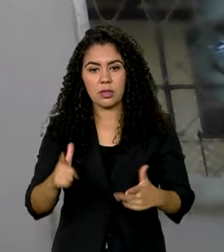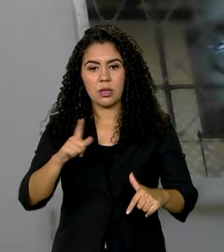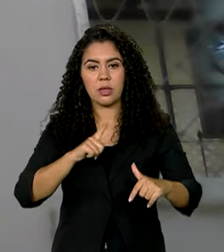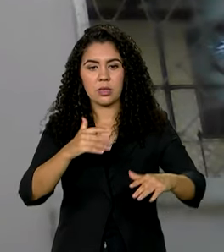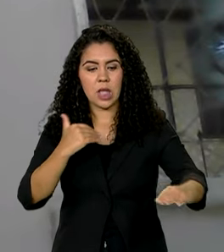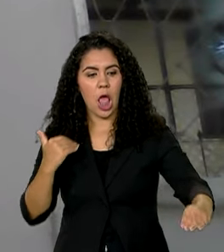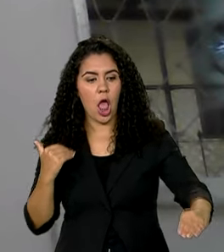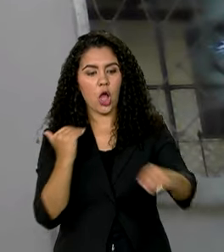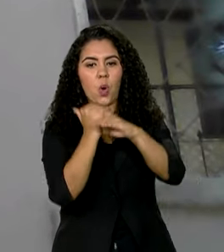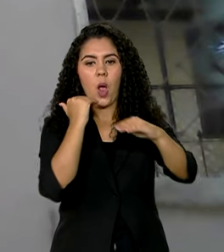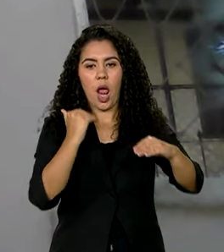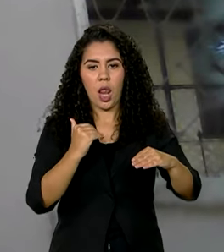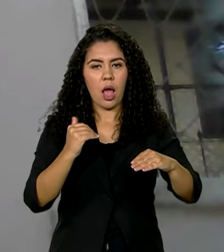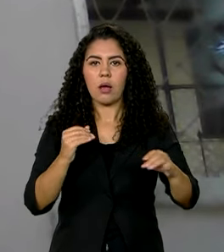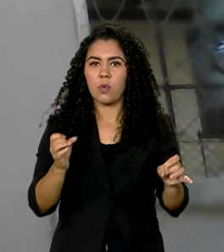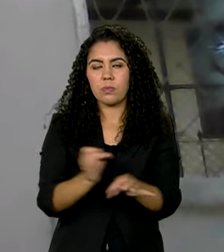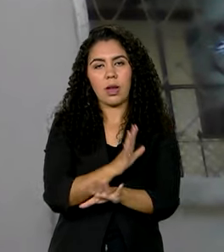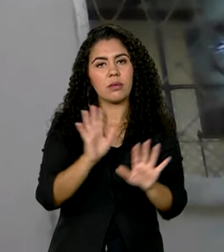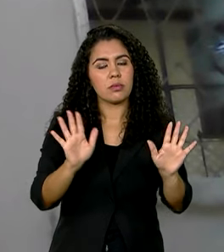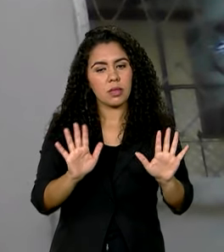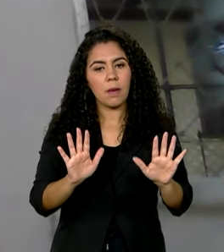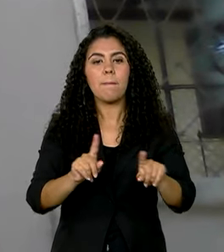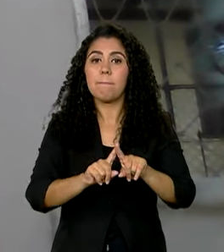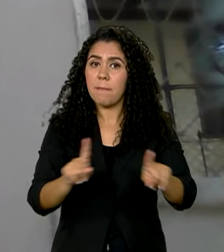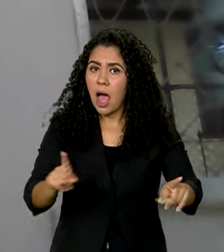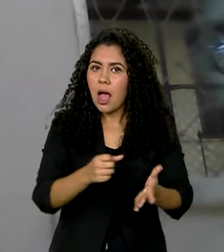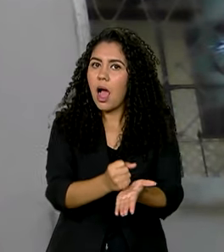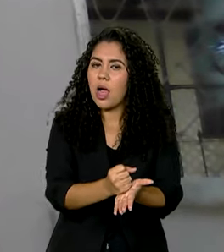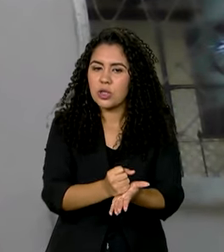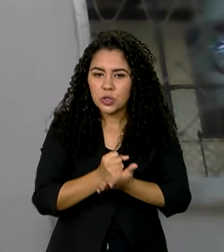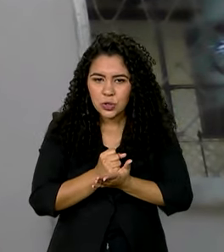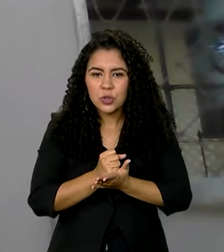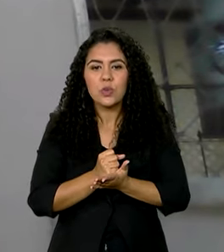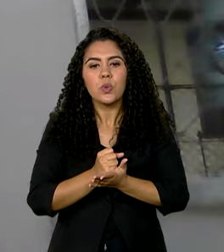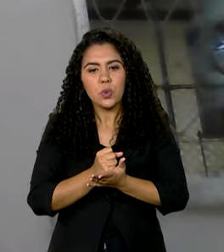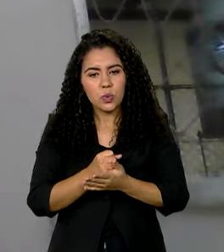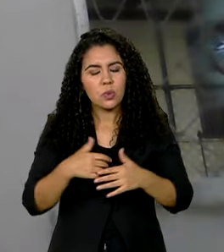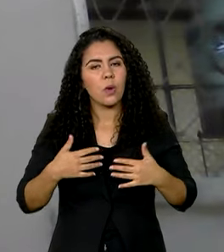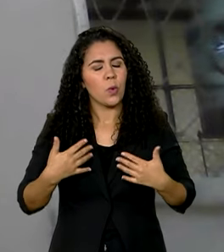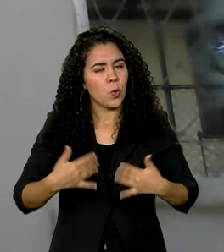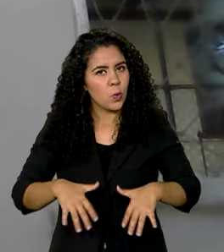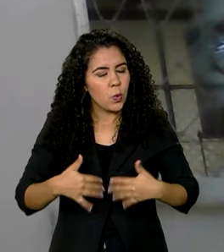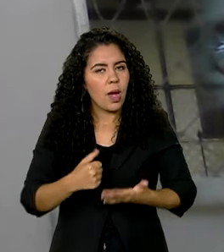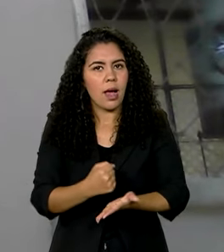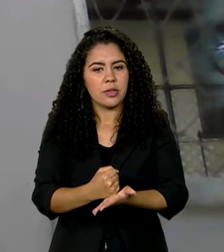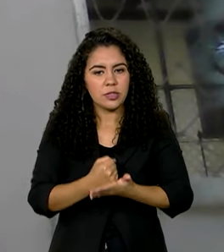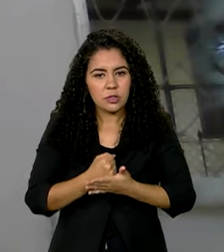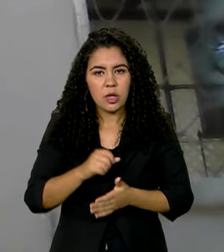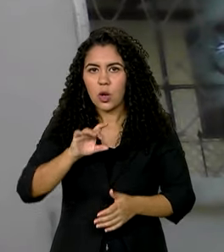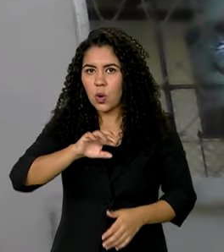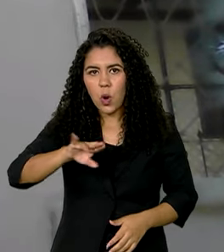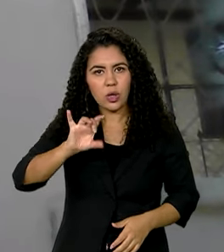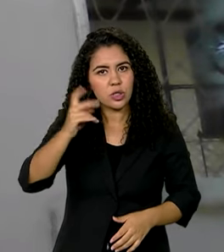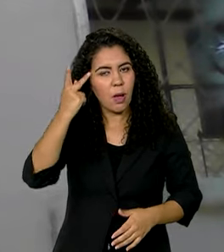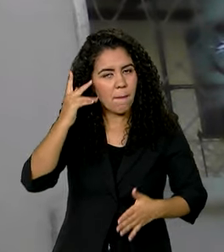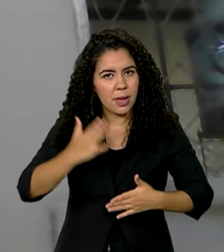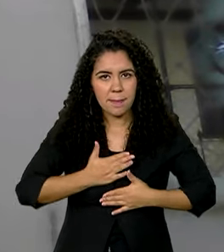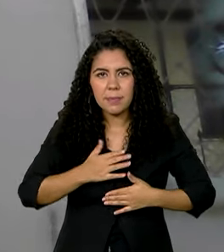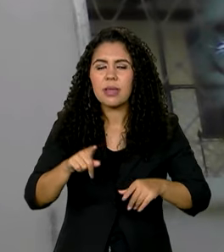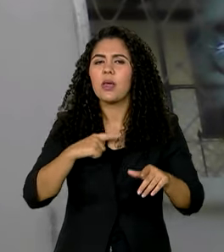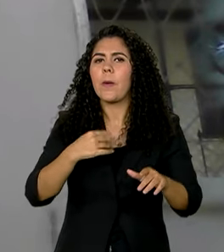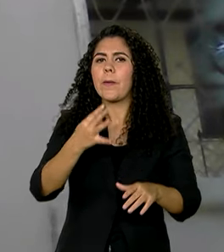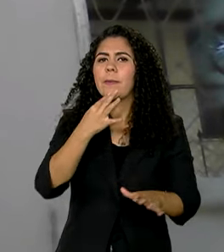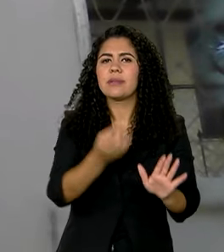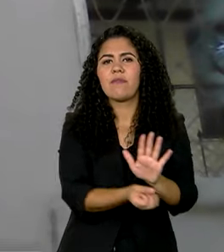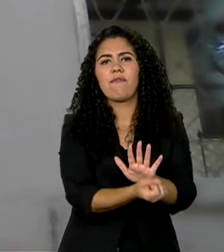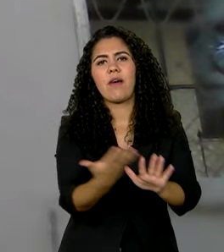completamente, mas já ajuda muito e ajuda muito mesmo. Não só para mim, eu conheço diversas pessoas